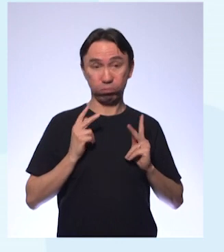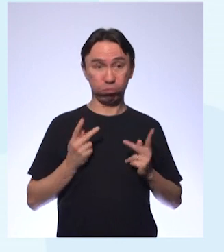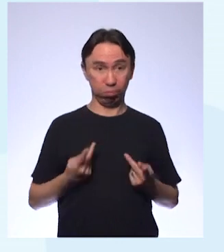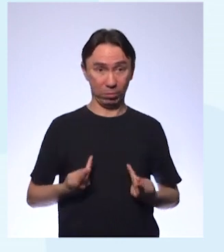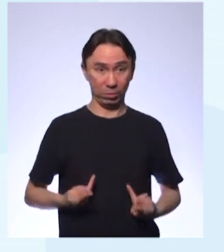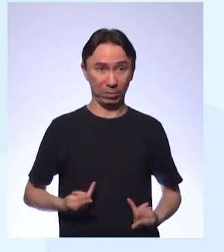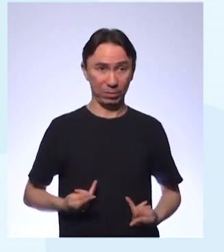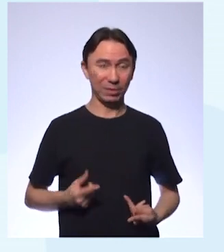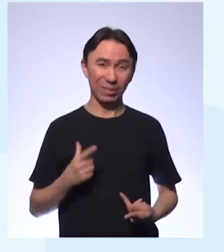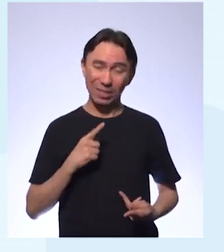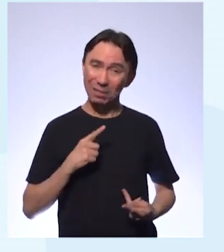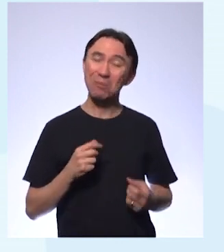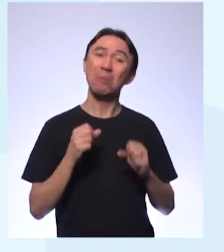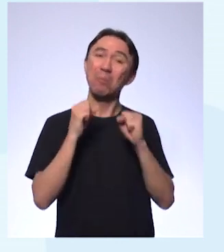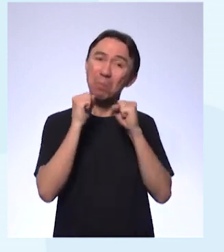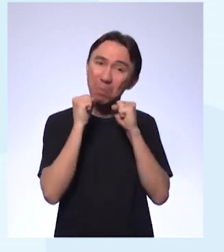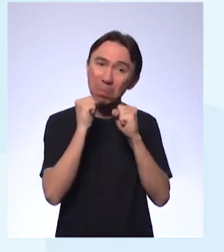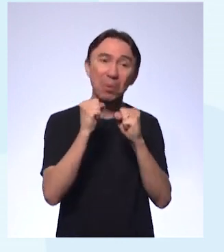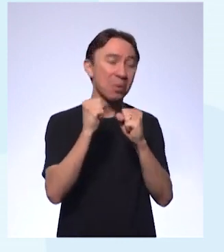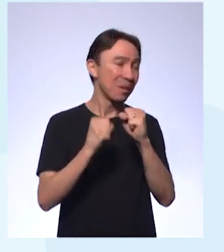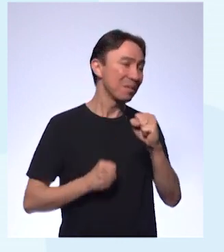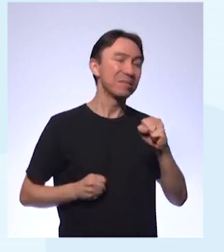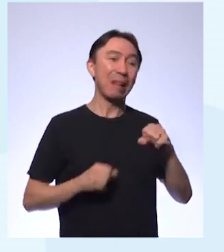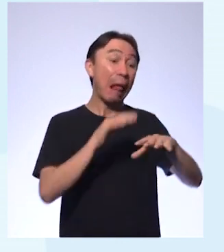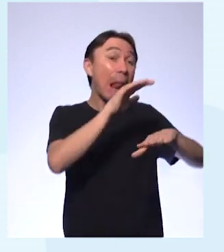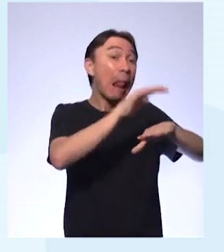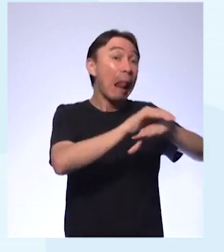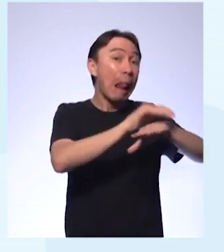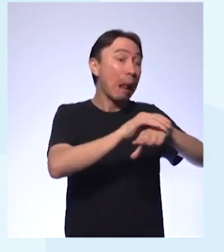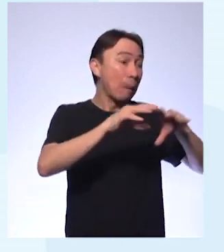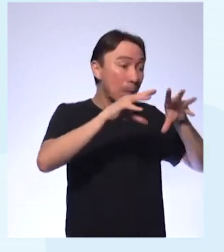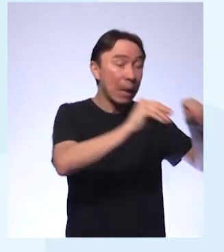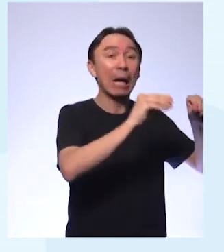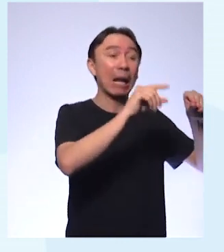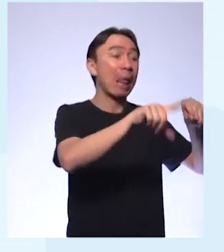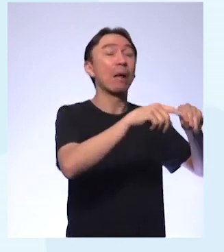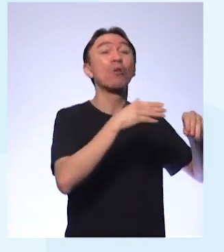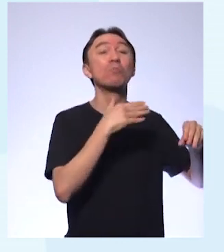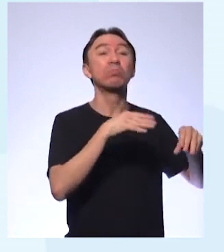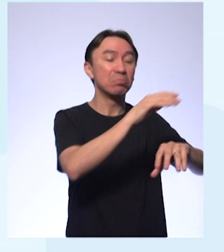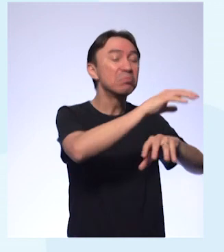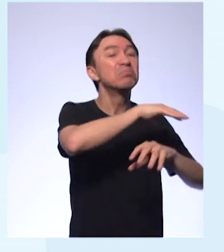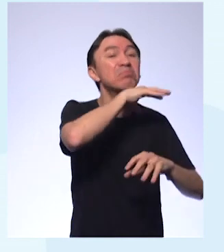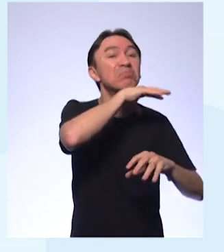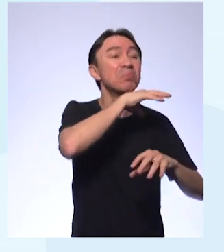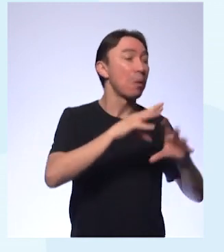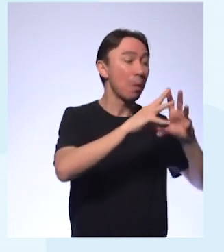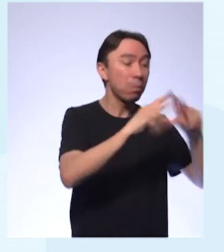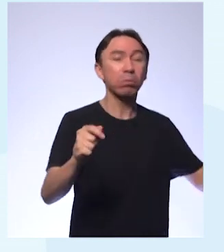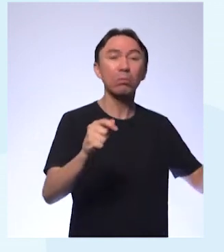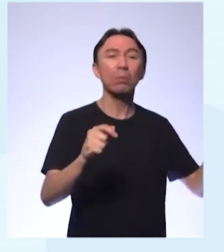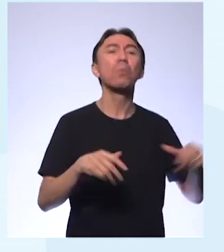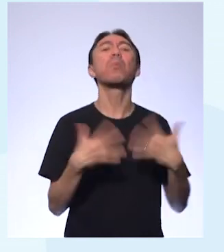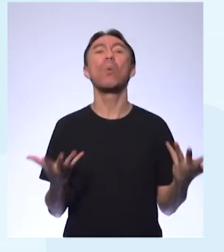uma outra espécie ou várias espécies à extinção? Dois minutinhos, está bom? Para você pensar isso aí.